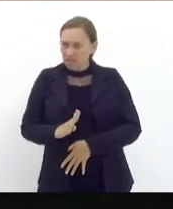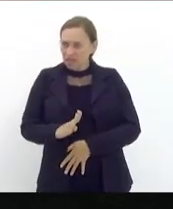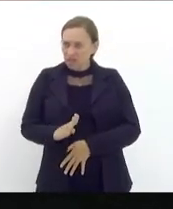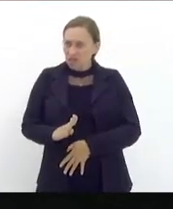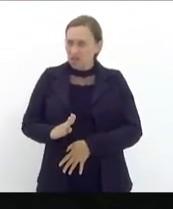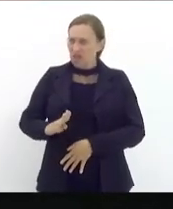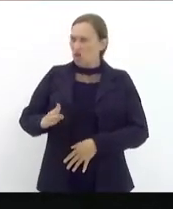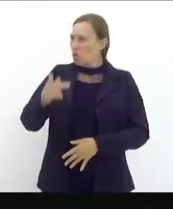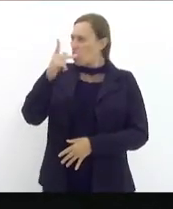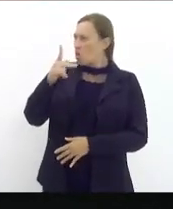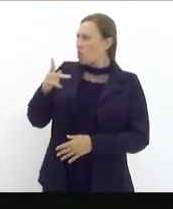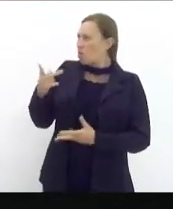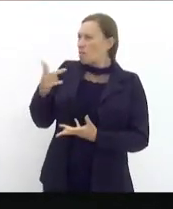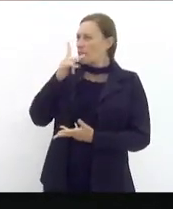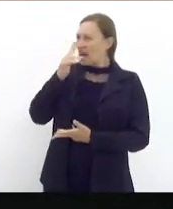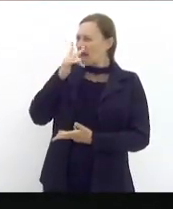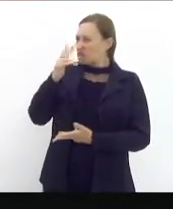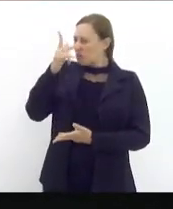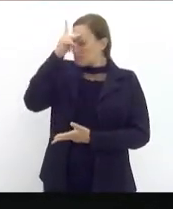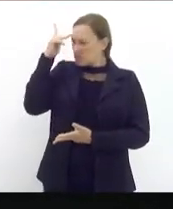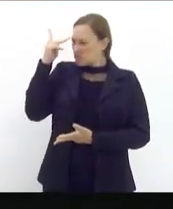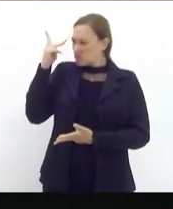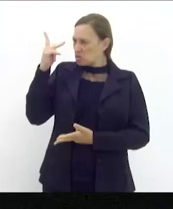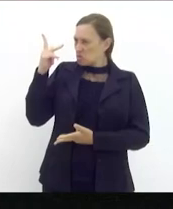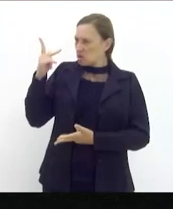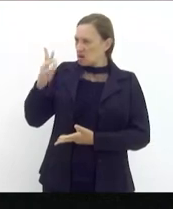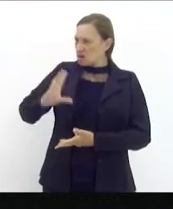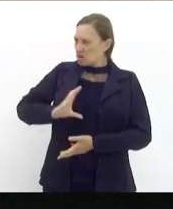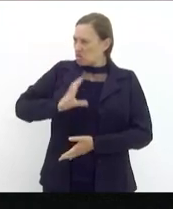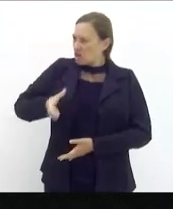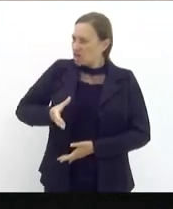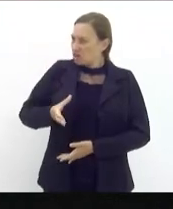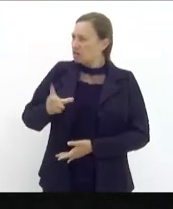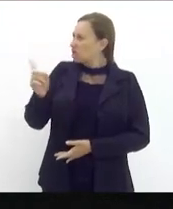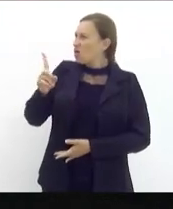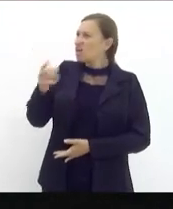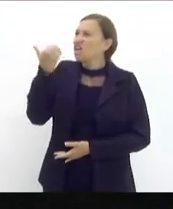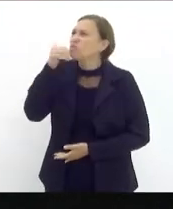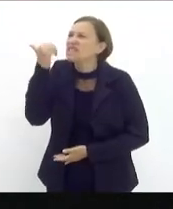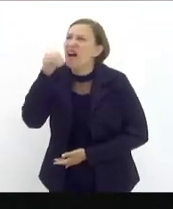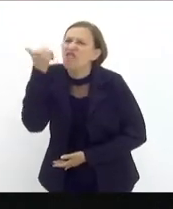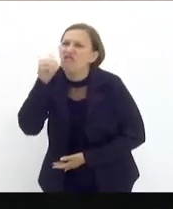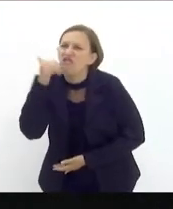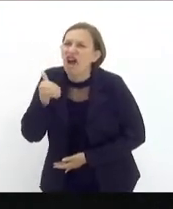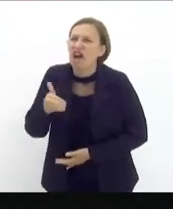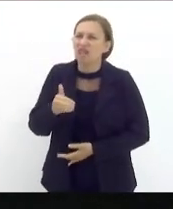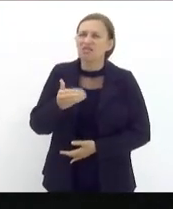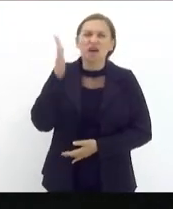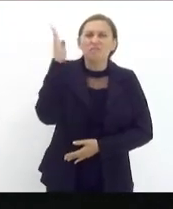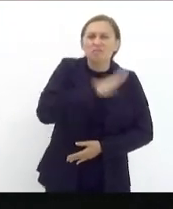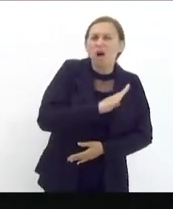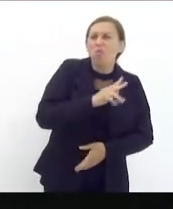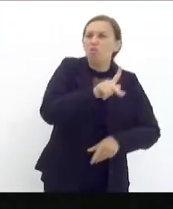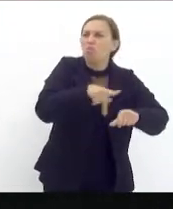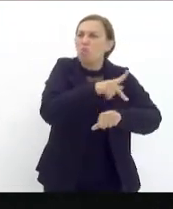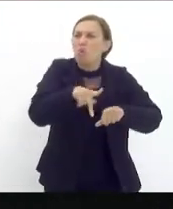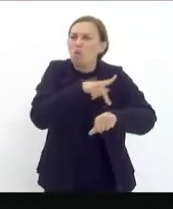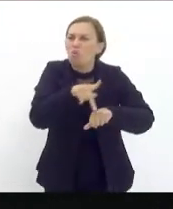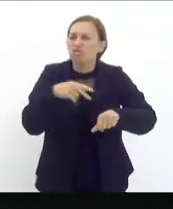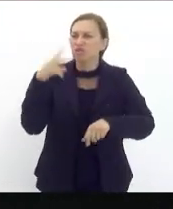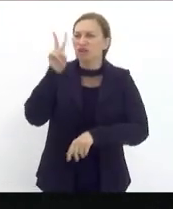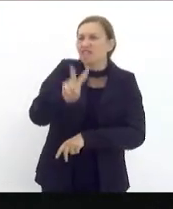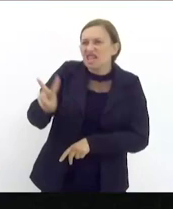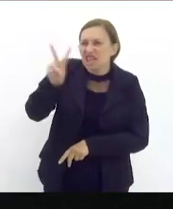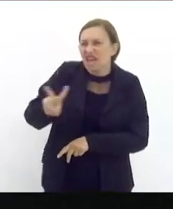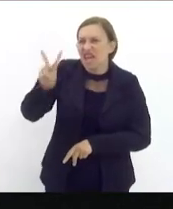herói de que? que ele é um ditador um verme aqui ele é um verme faz mal para aquela população quando